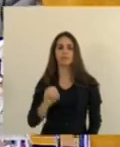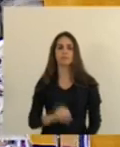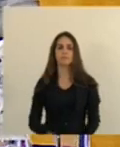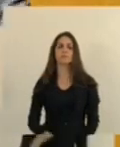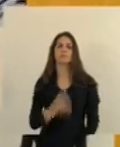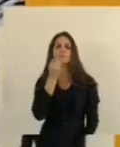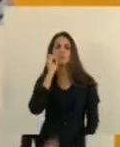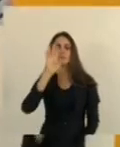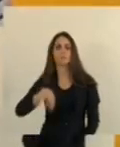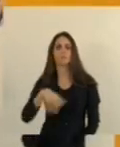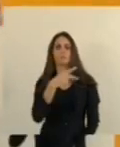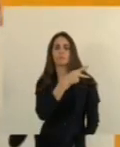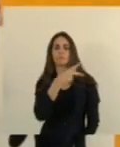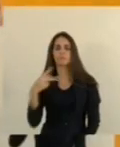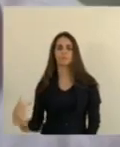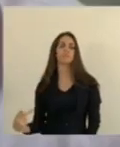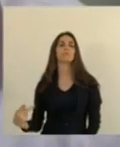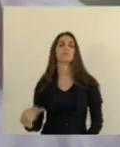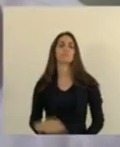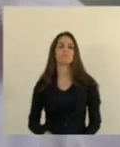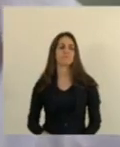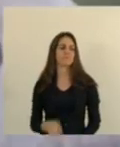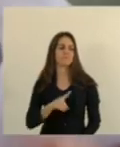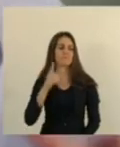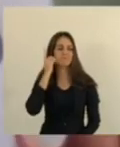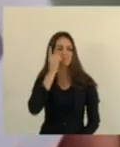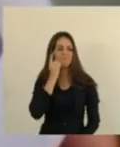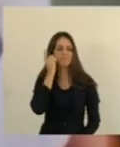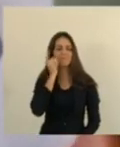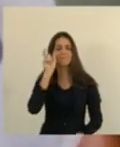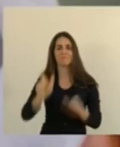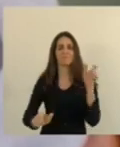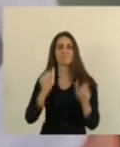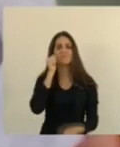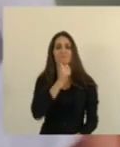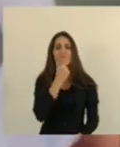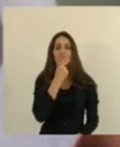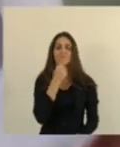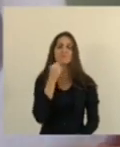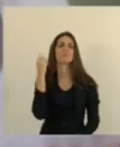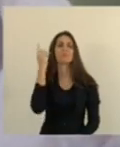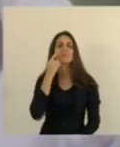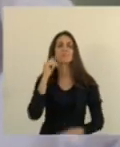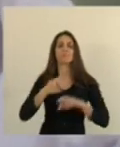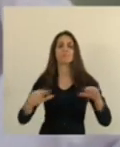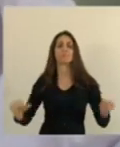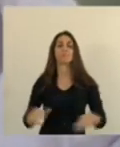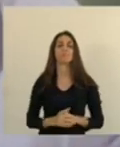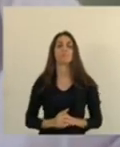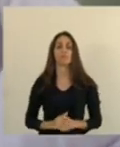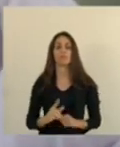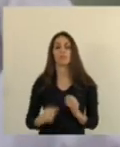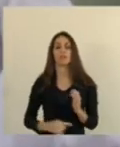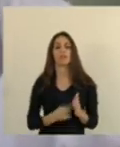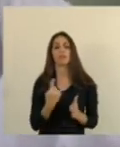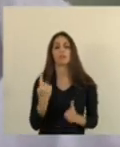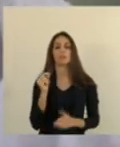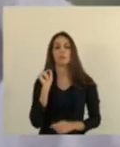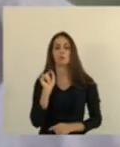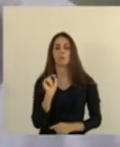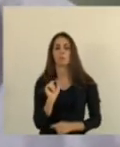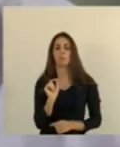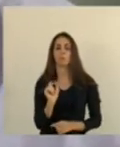tarde, senhor presidente, senhores deputados, deputadas, primeiramente eu queria